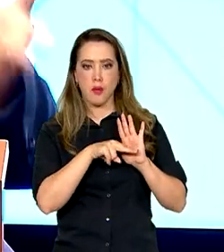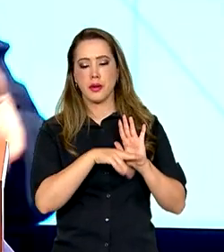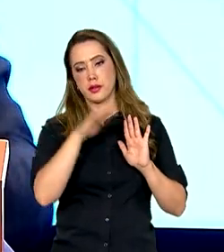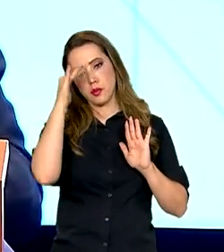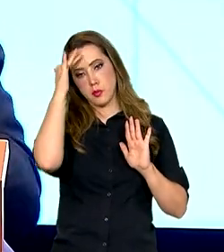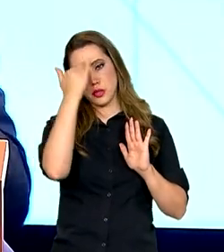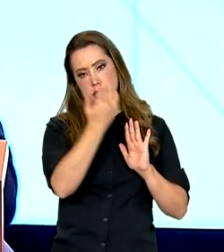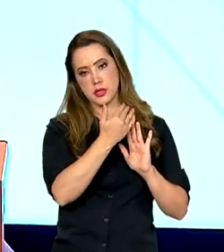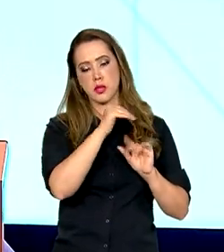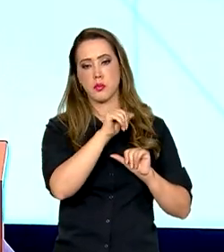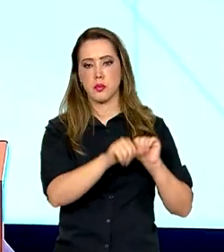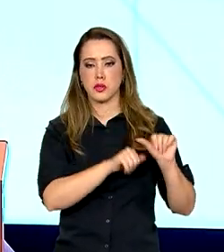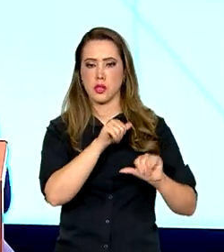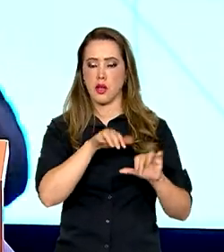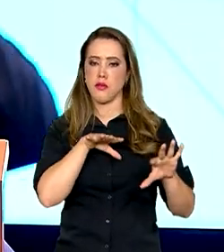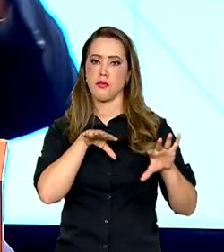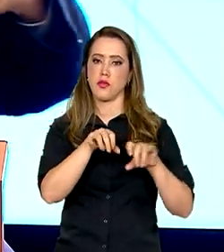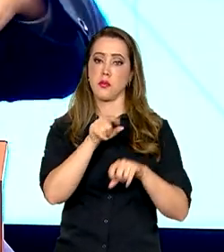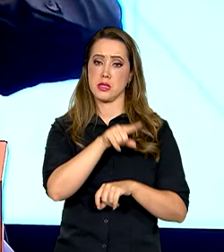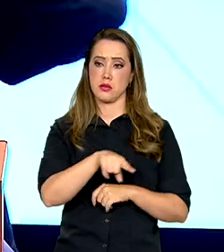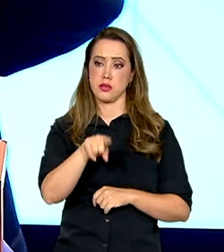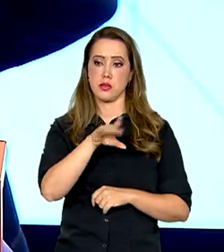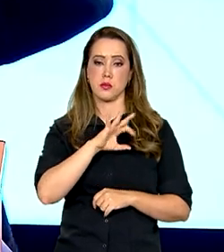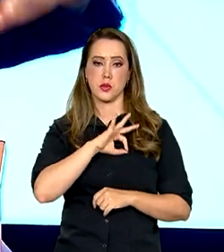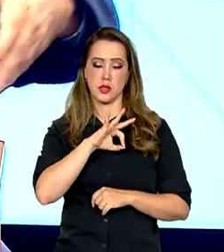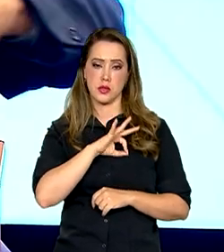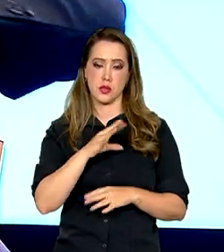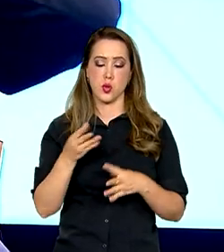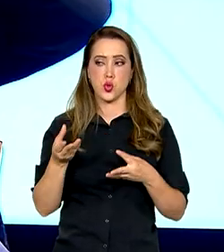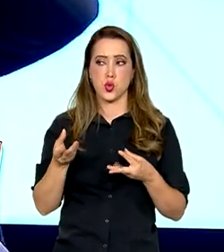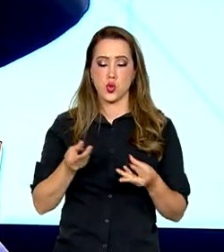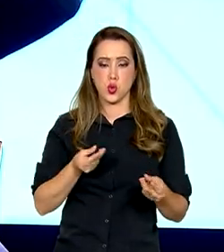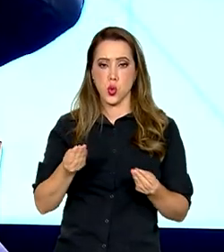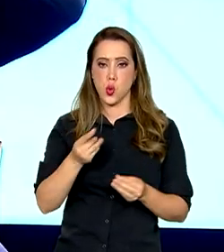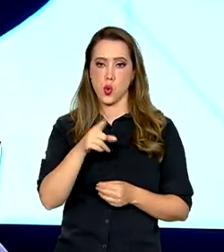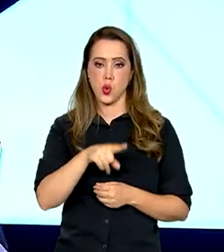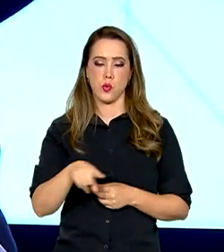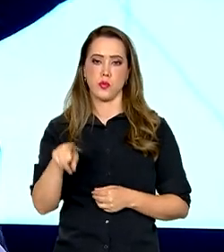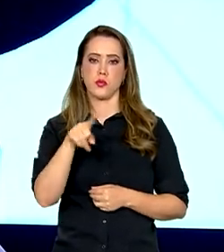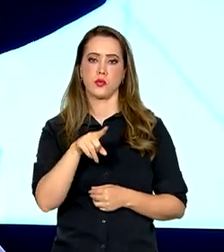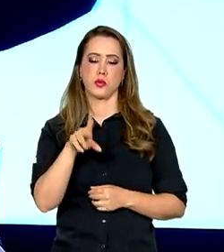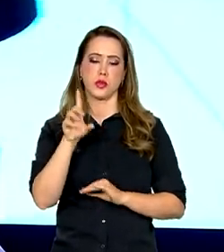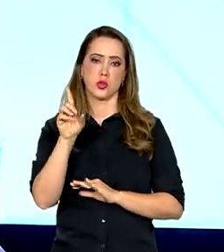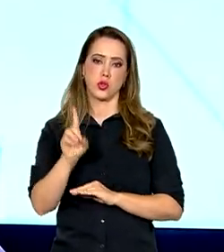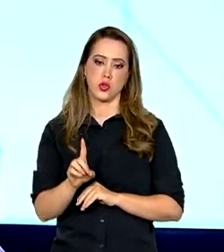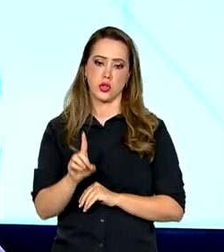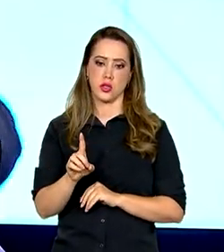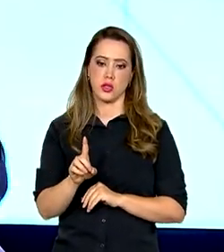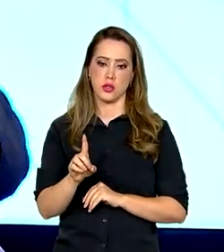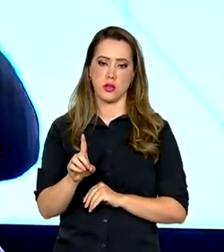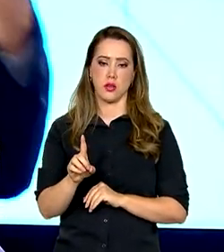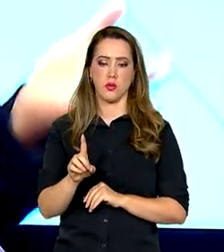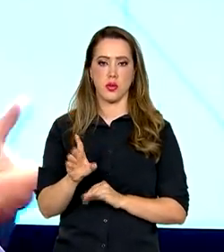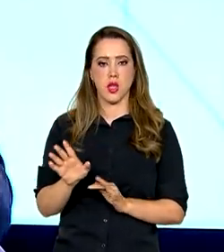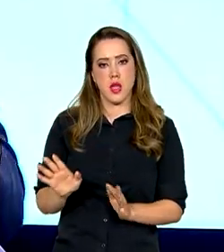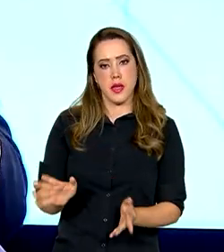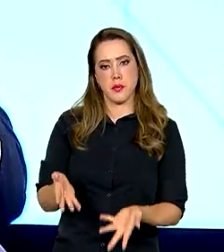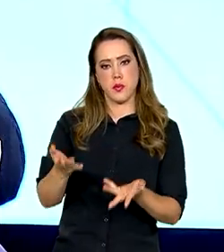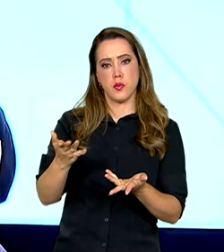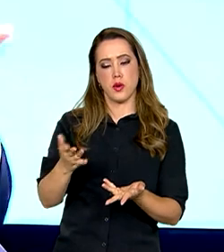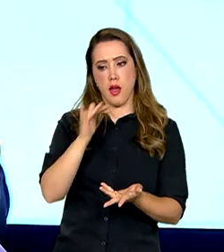à mudança da formação desses policiais, à forma como a direção emula para o